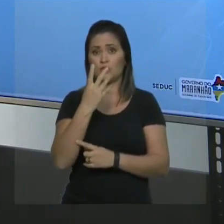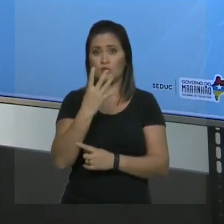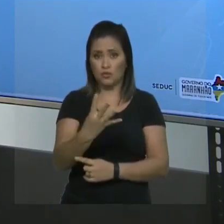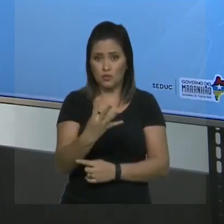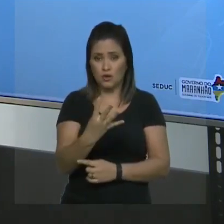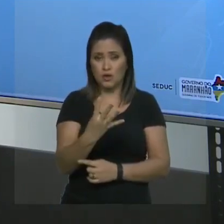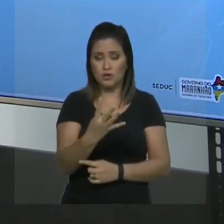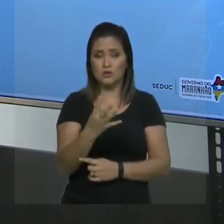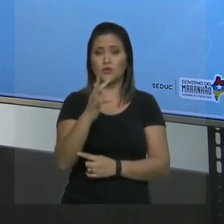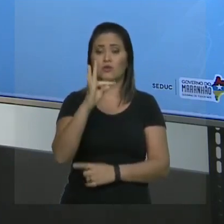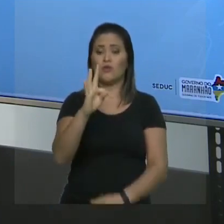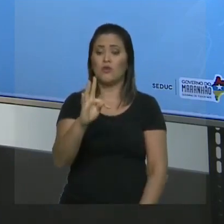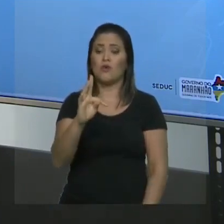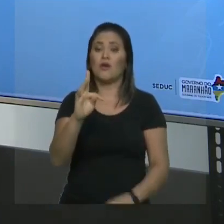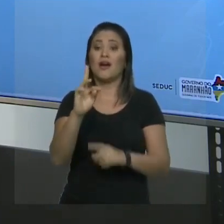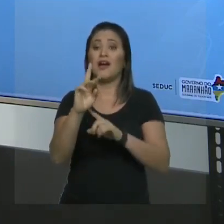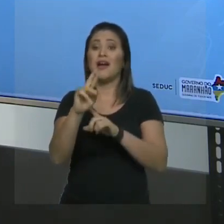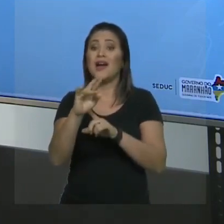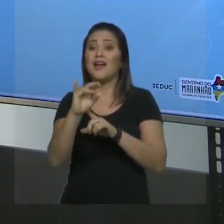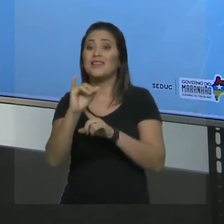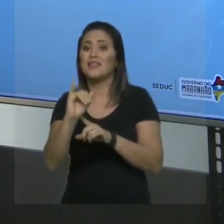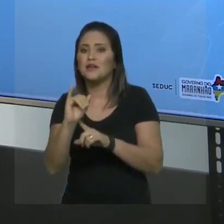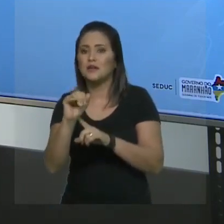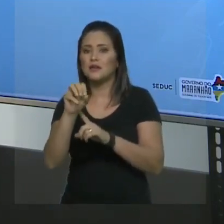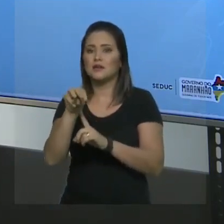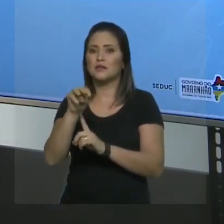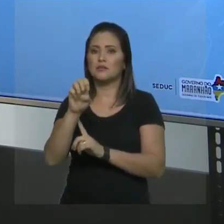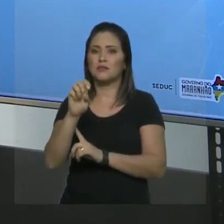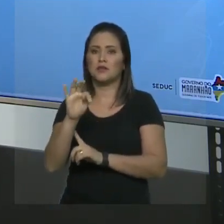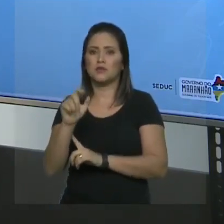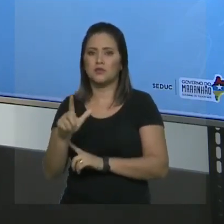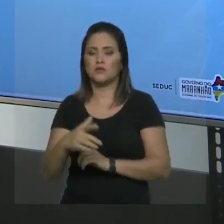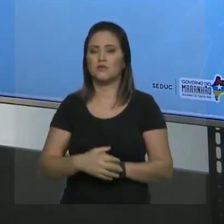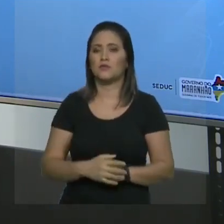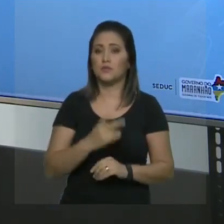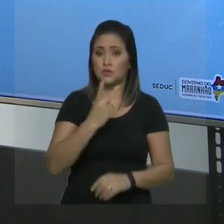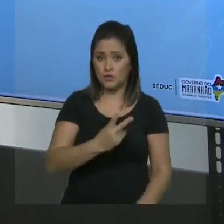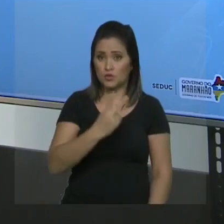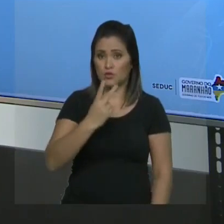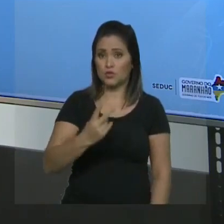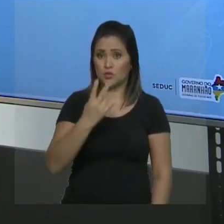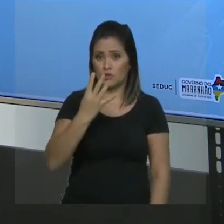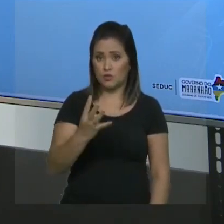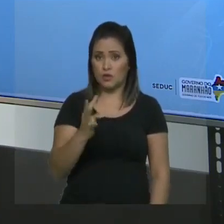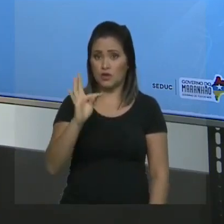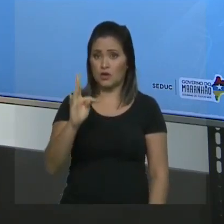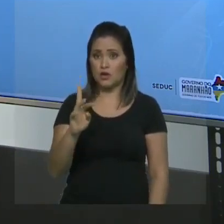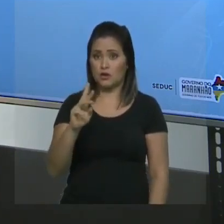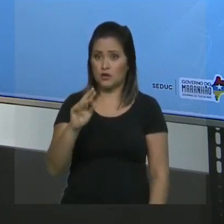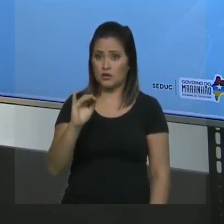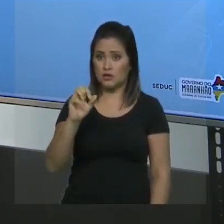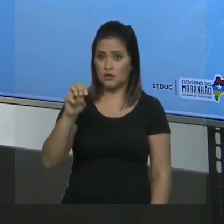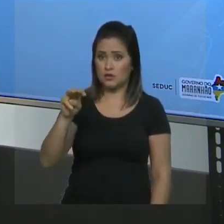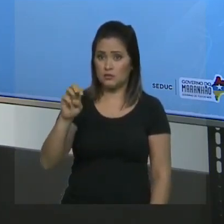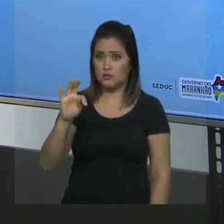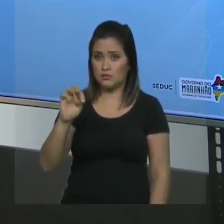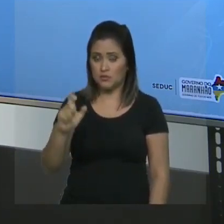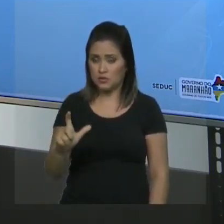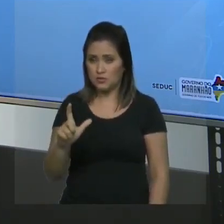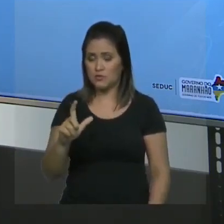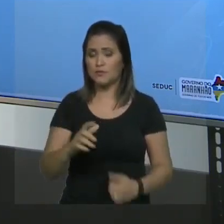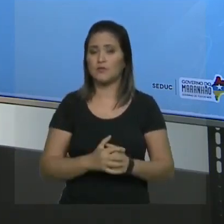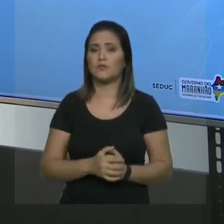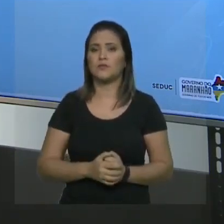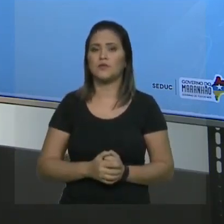Pode ser? Tudo certo para vocês? Então vamos lá. 2-2-4-trimetil. E a cadeia principal? 1